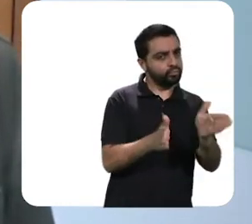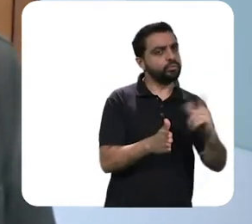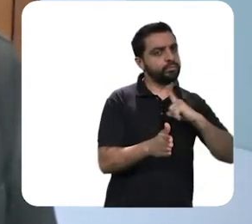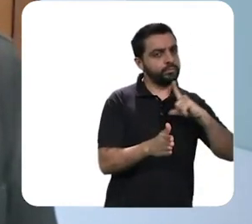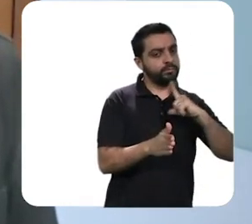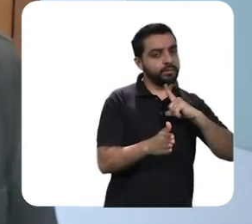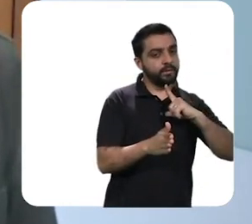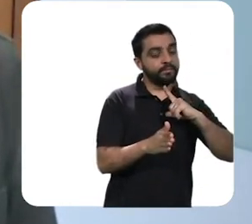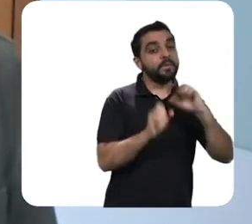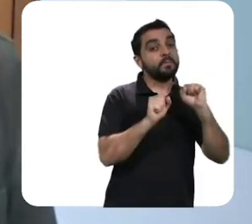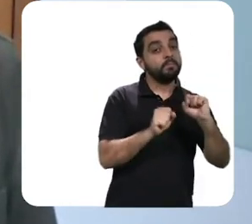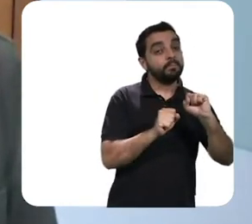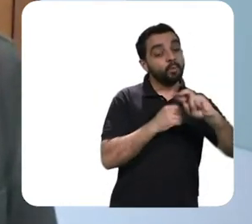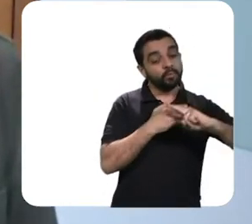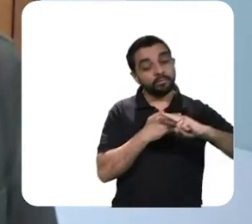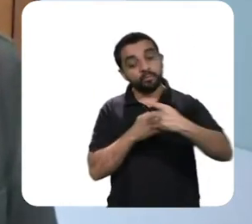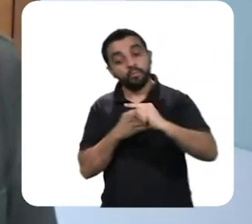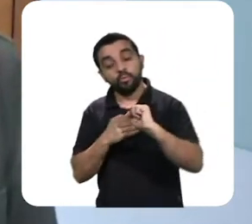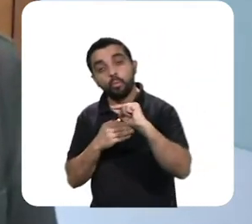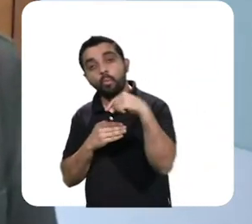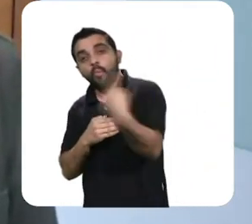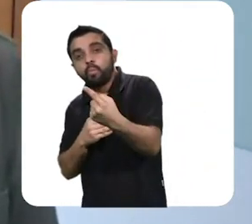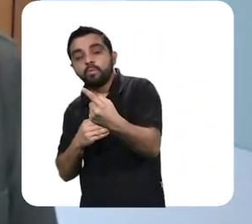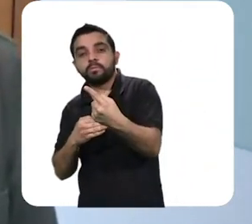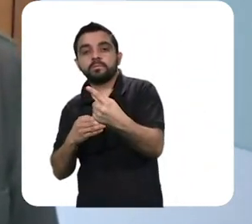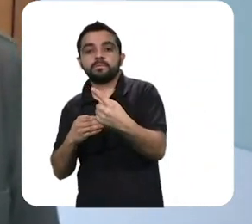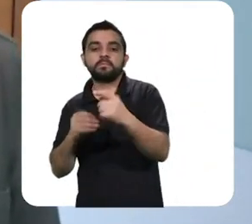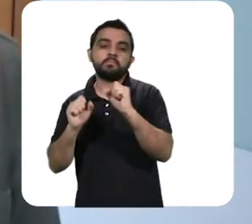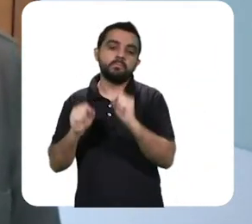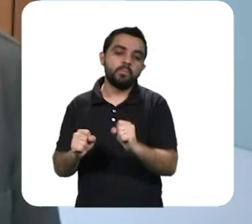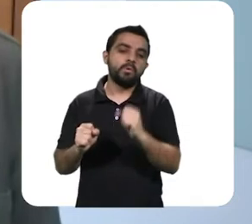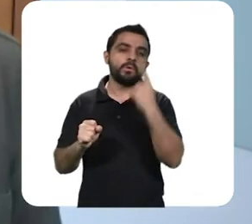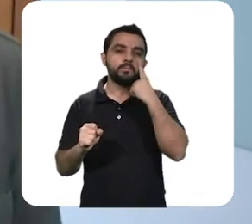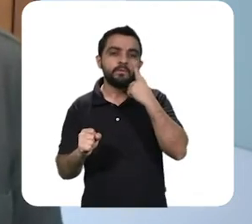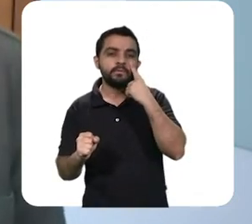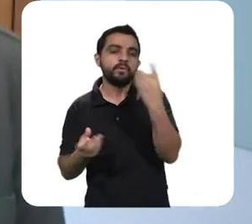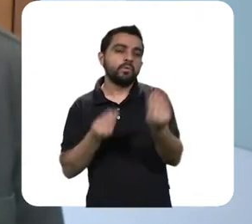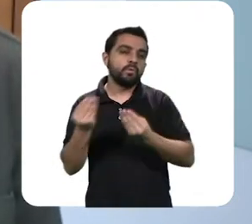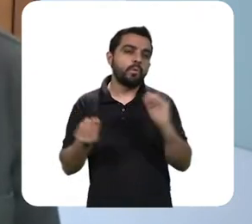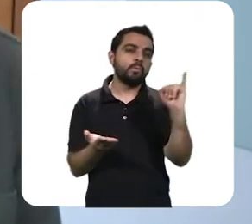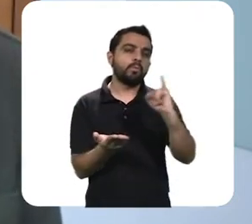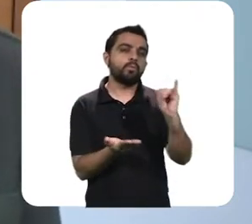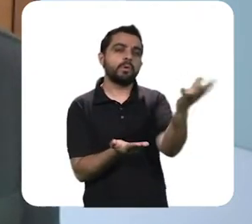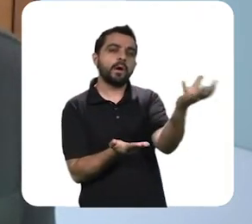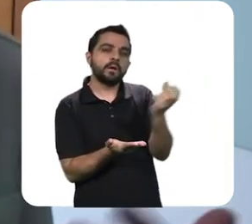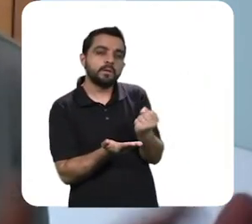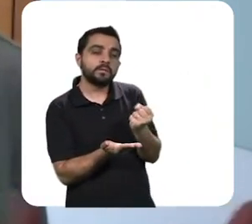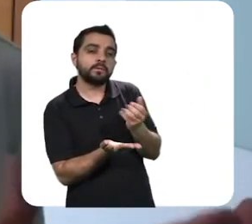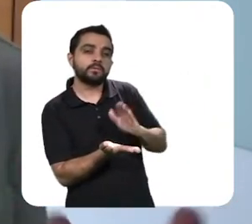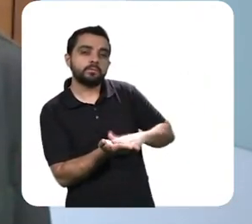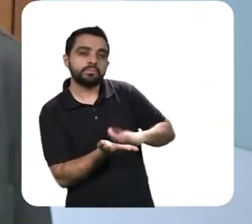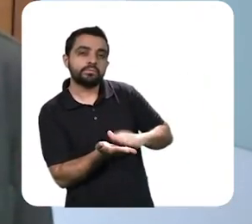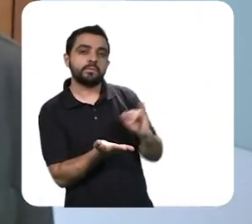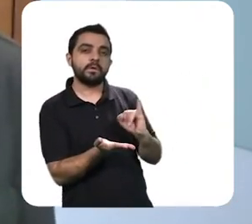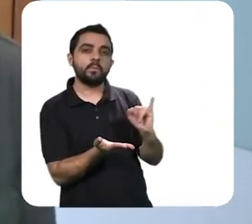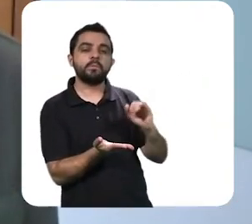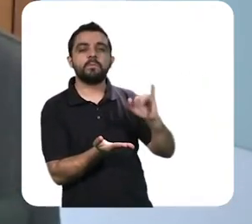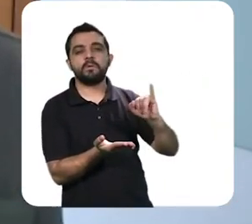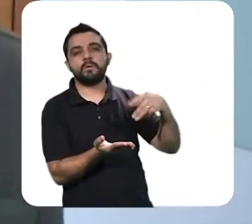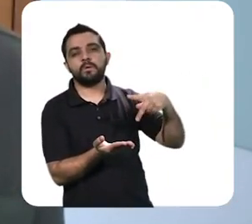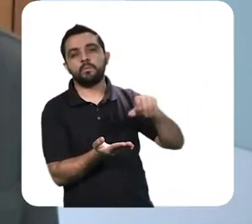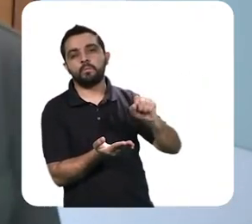Nós vamos ter ainda uma segunda onda de efeitos colaterais sobre a arrecadação do governo, coisa que nós podemos discutir mais para frente,